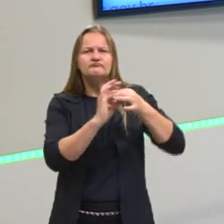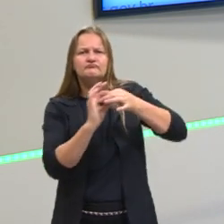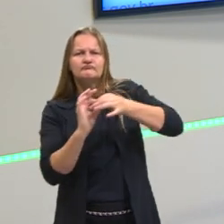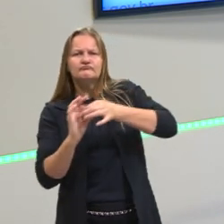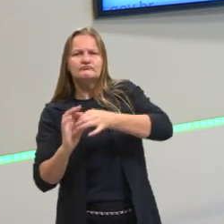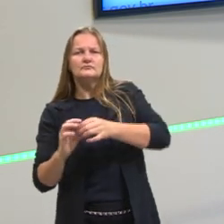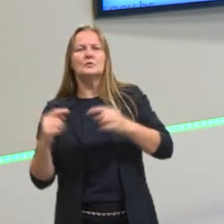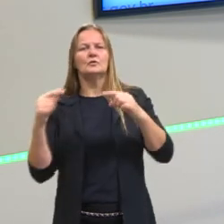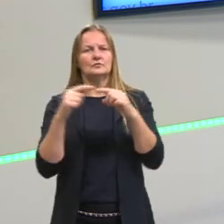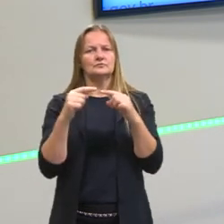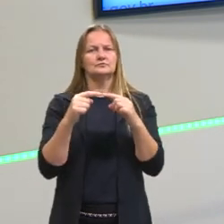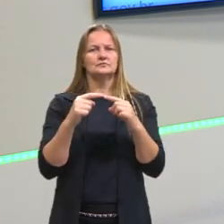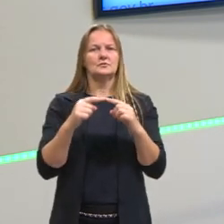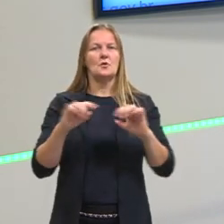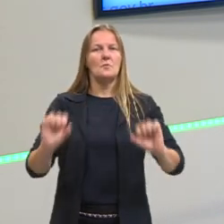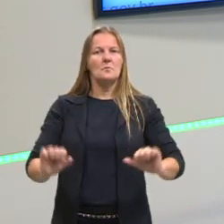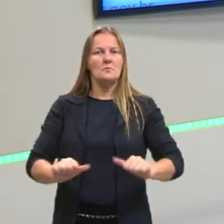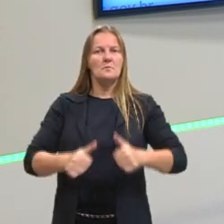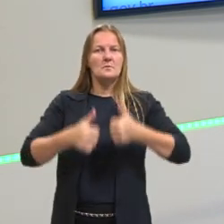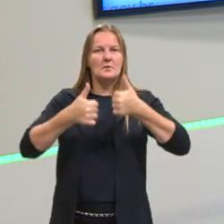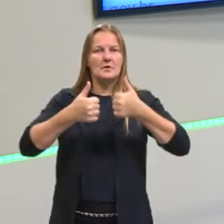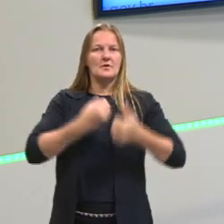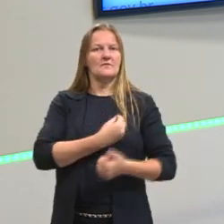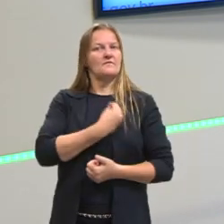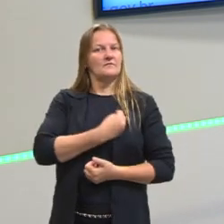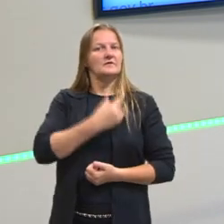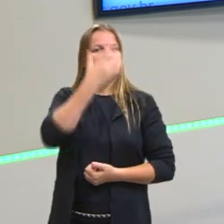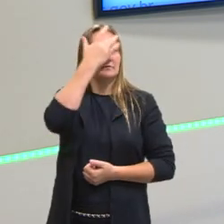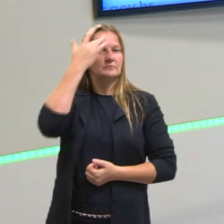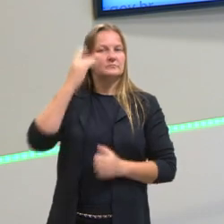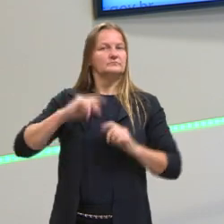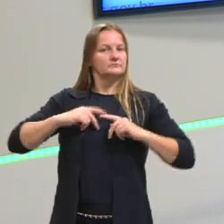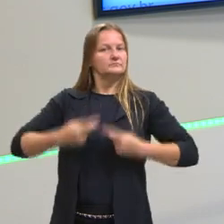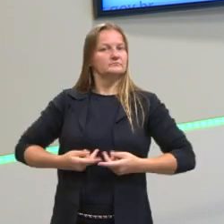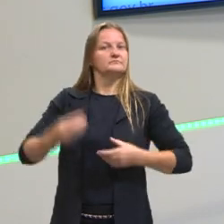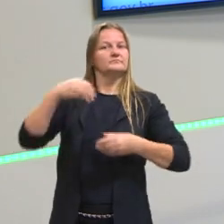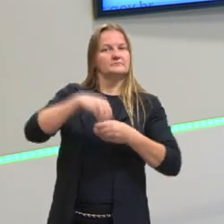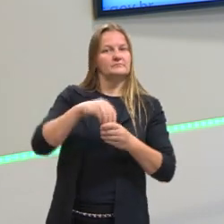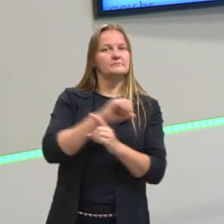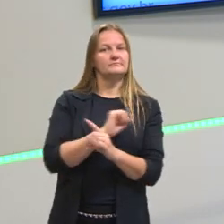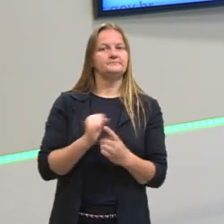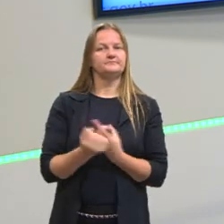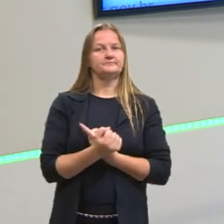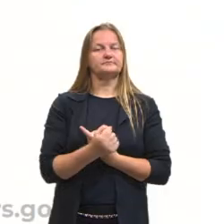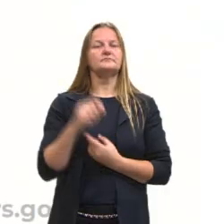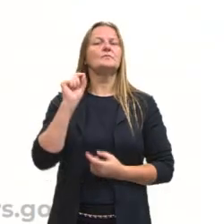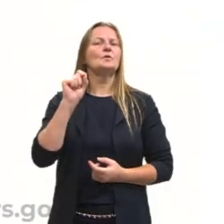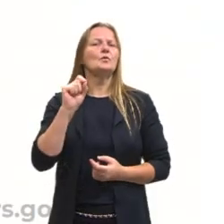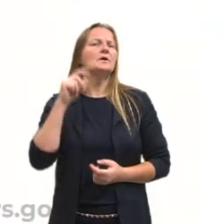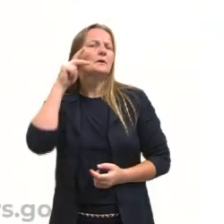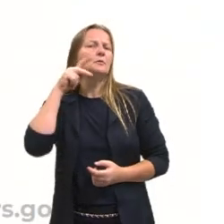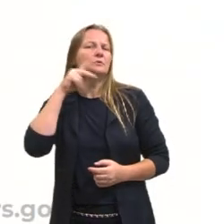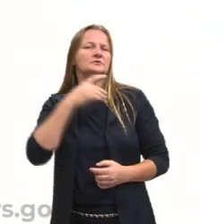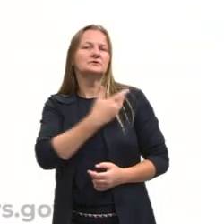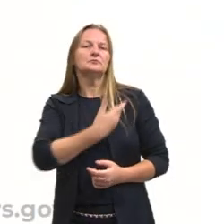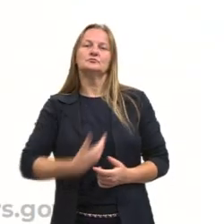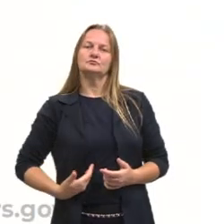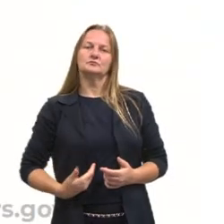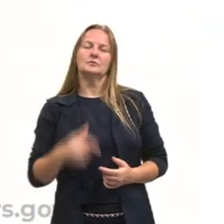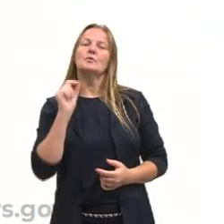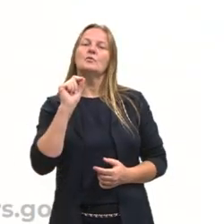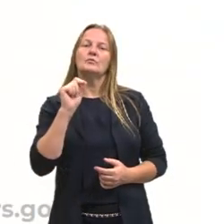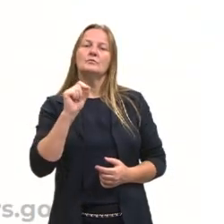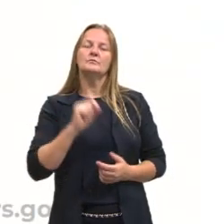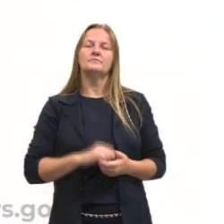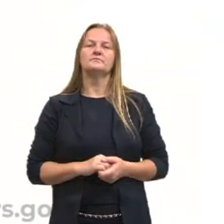ela poderá trazer melhores condições de vida para os seus indivíduos. E o que são políticas públicas? São políticas